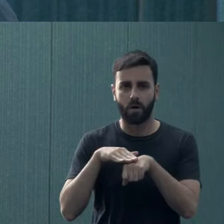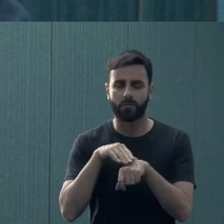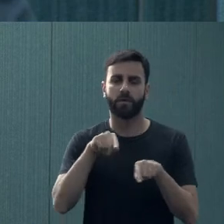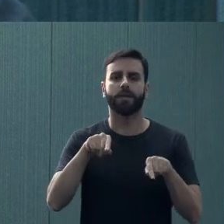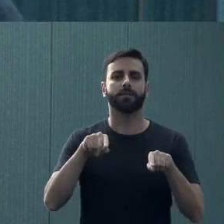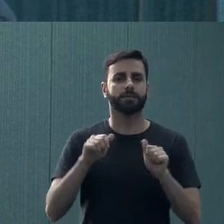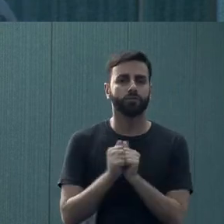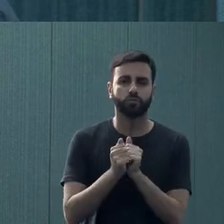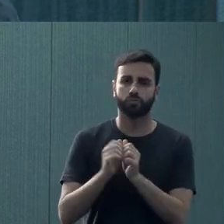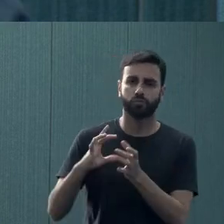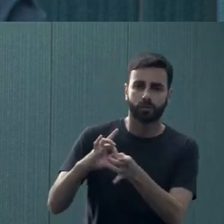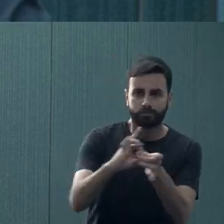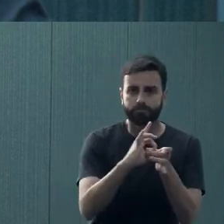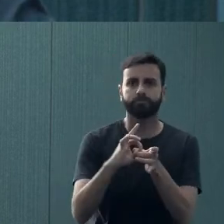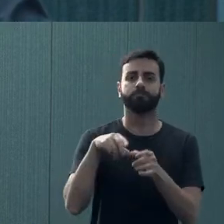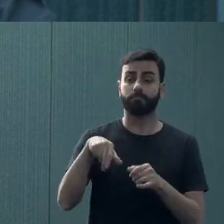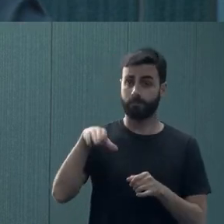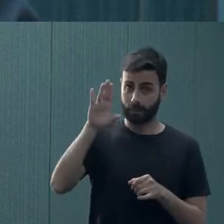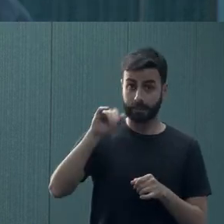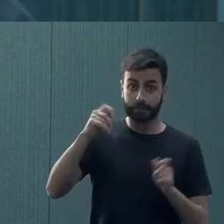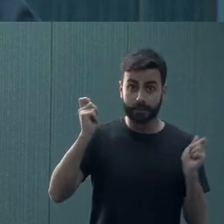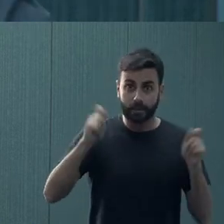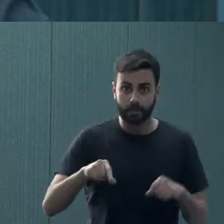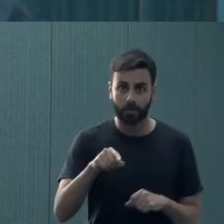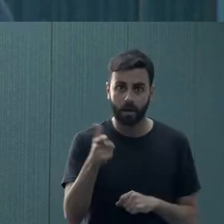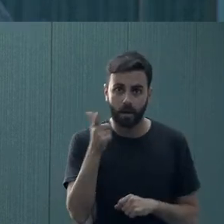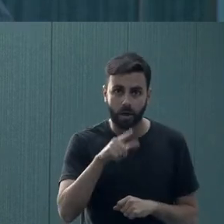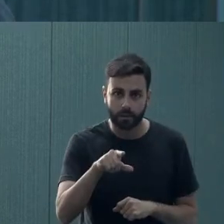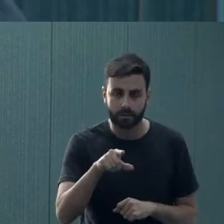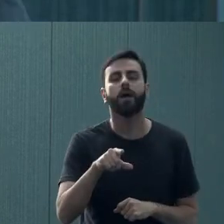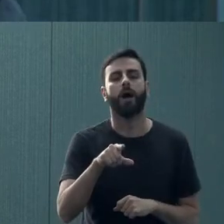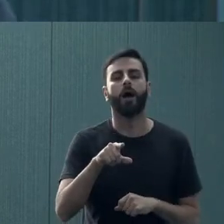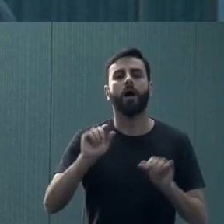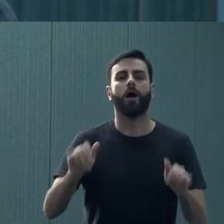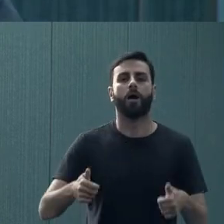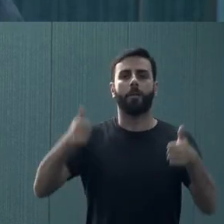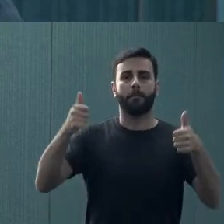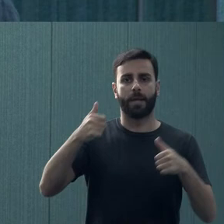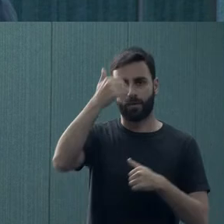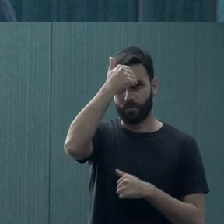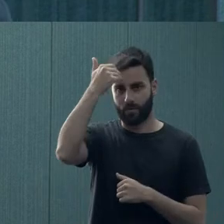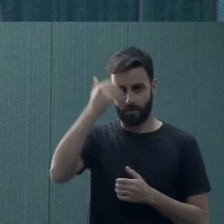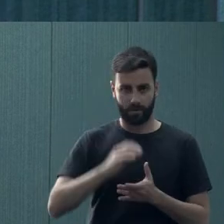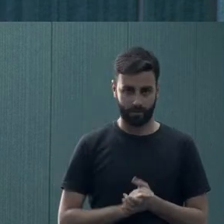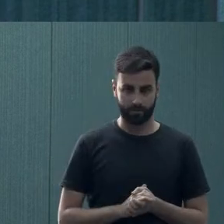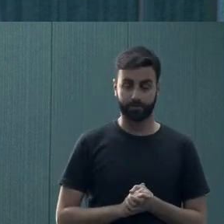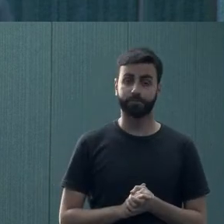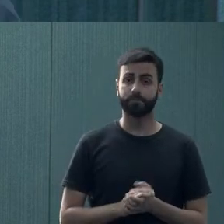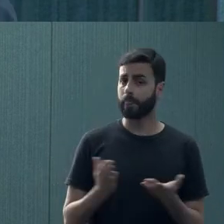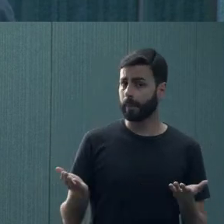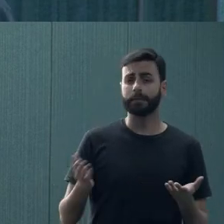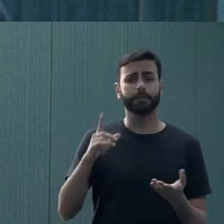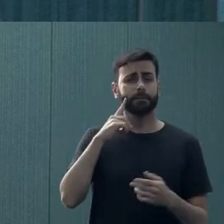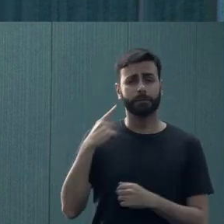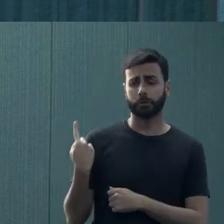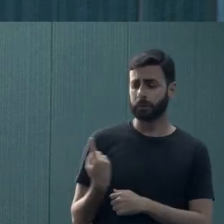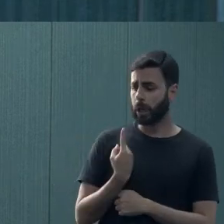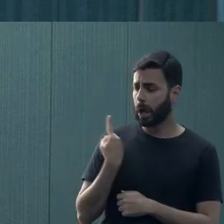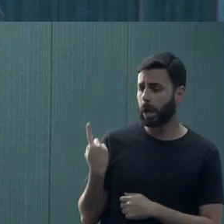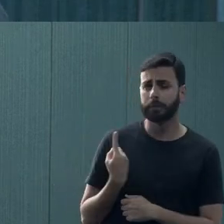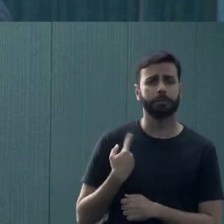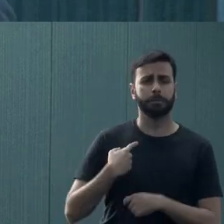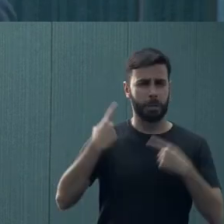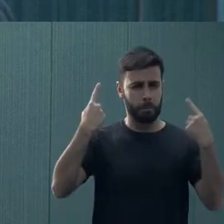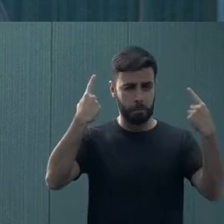juntas umas com as outras. E tudo que favorecer isso ajuda muito a saúde mental. Tudo que favorece o isolamento, a